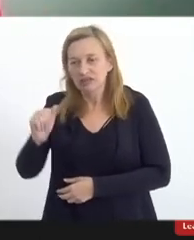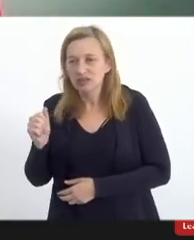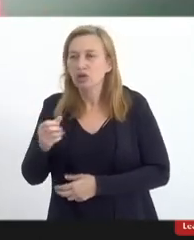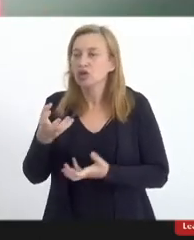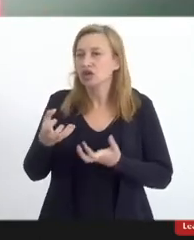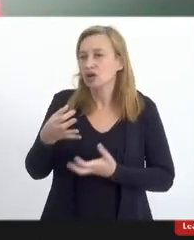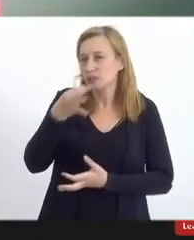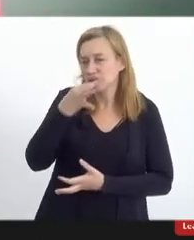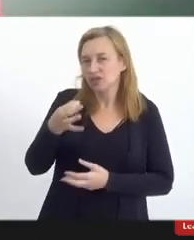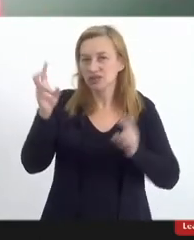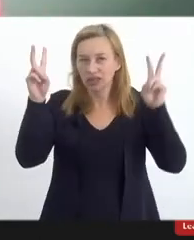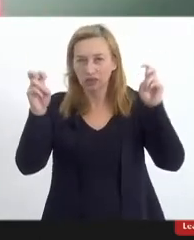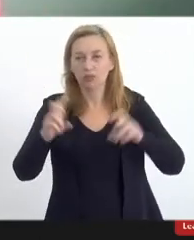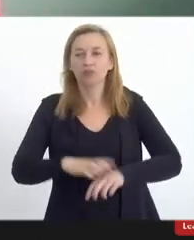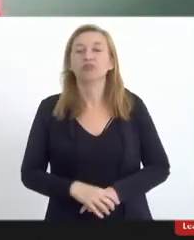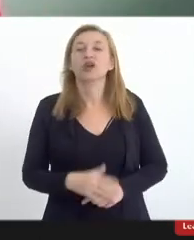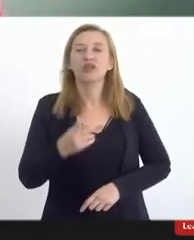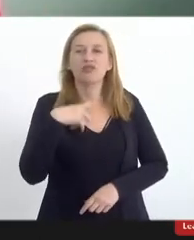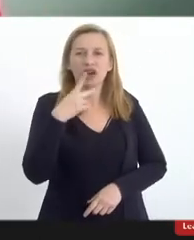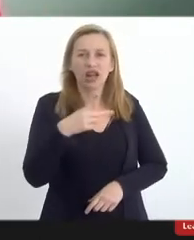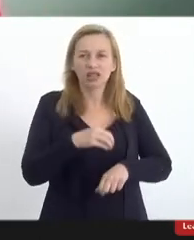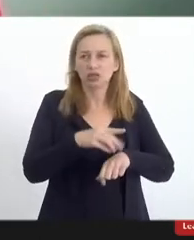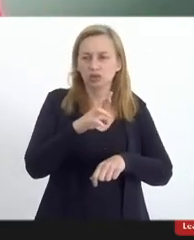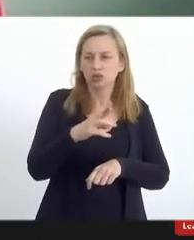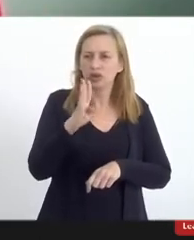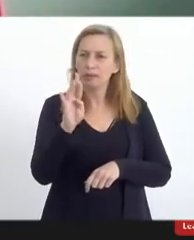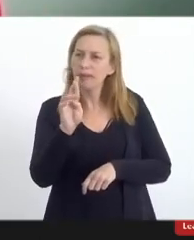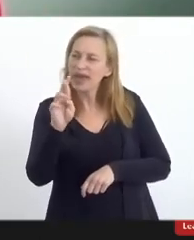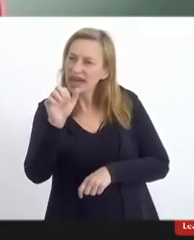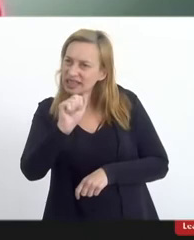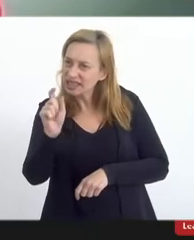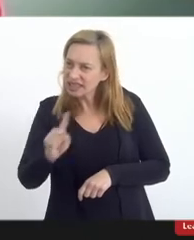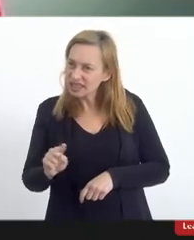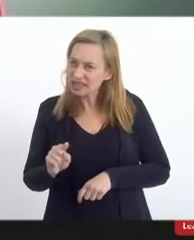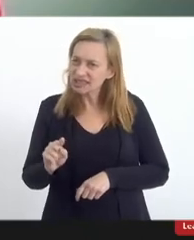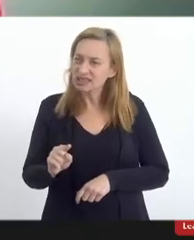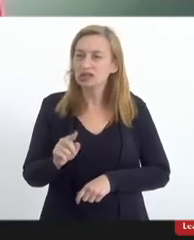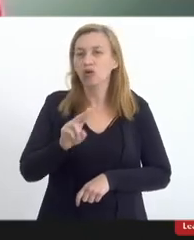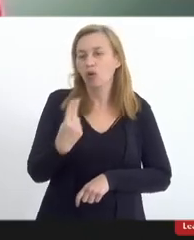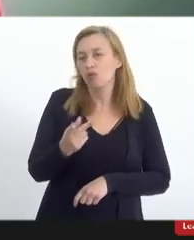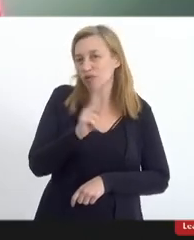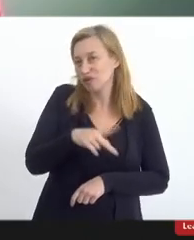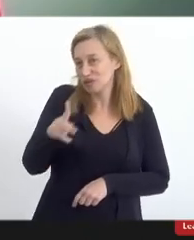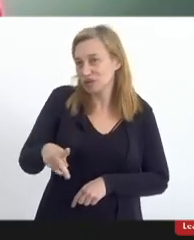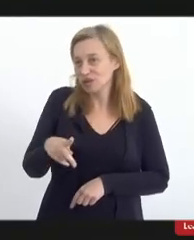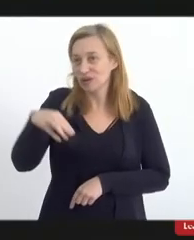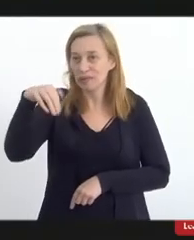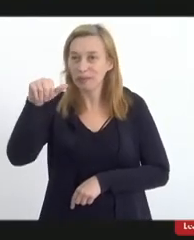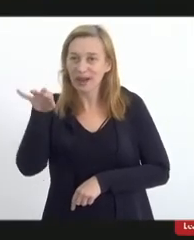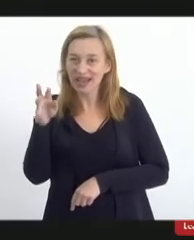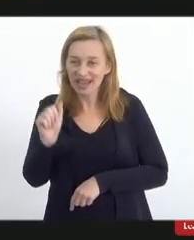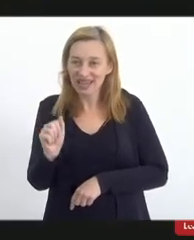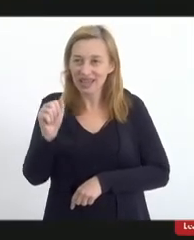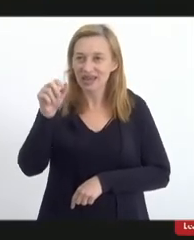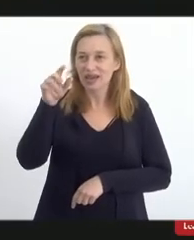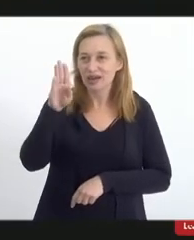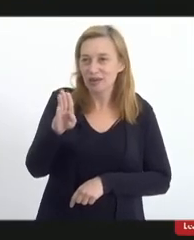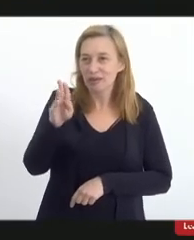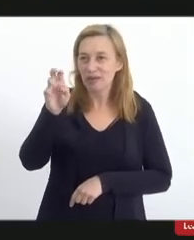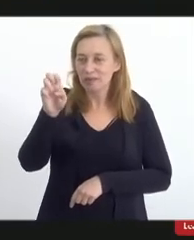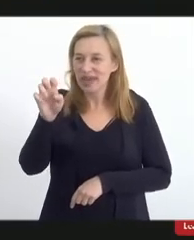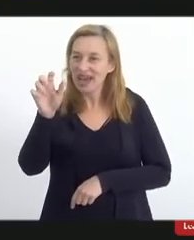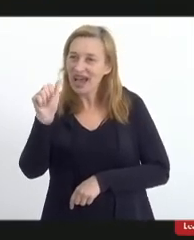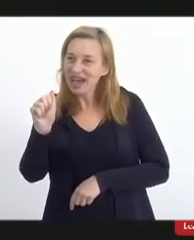opinião quanto a isso dizer a doutora Maria Beatriz ou professora Maria Beatriz eu acho que é o melhor professora Beatriz